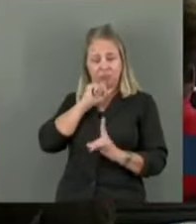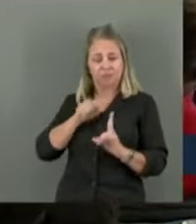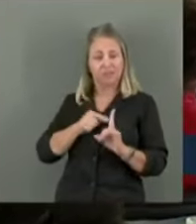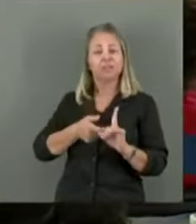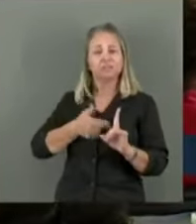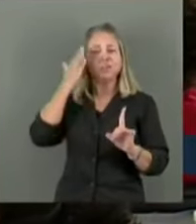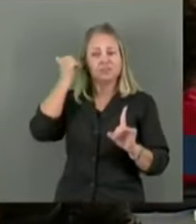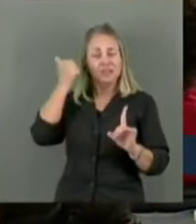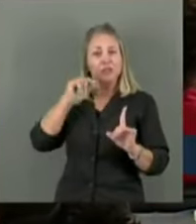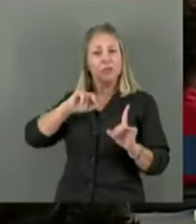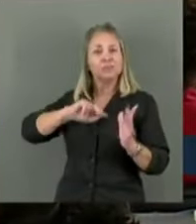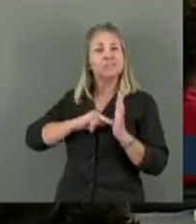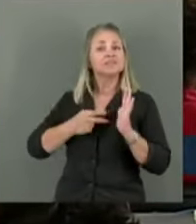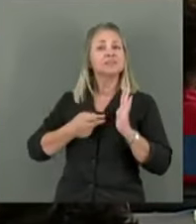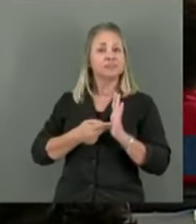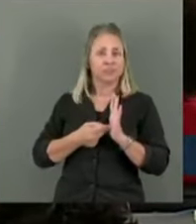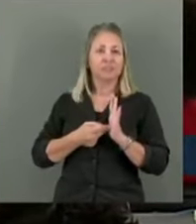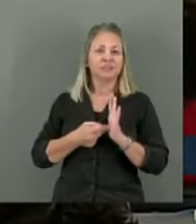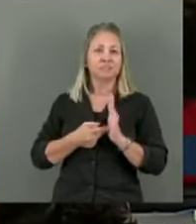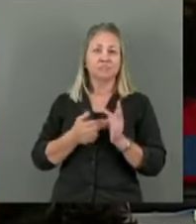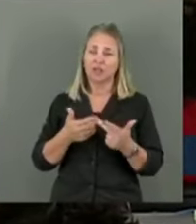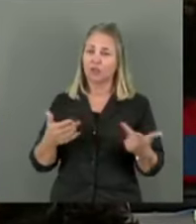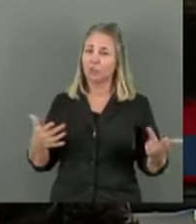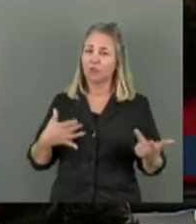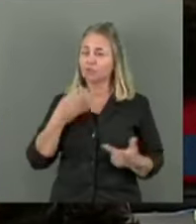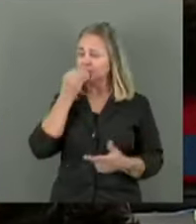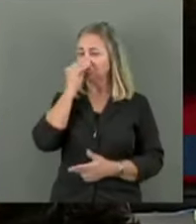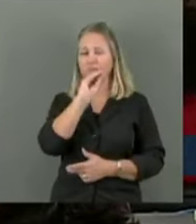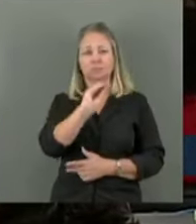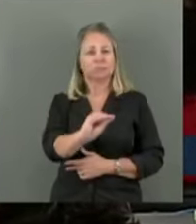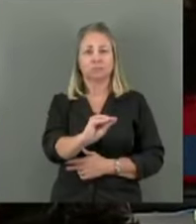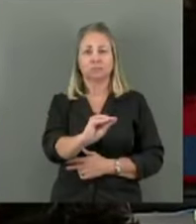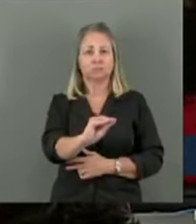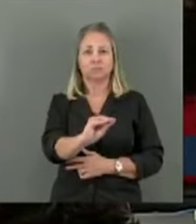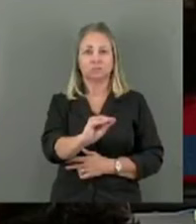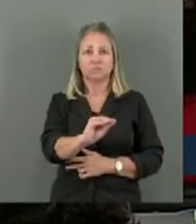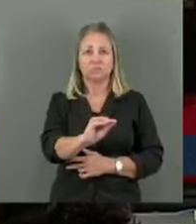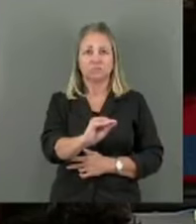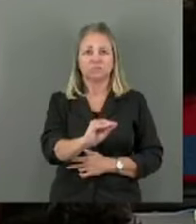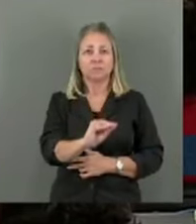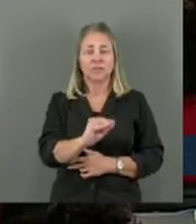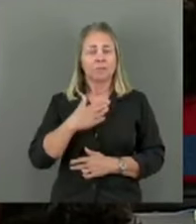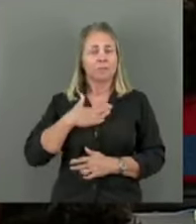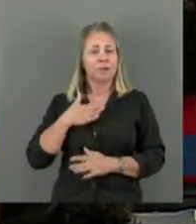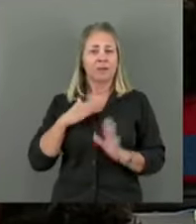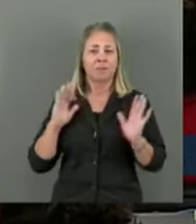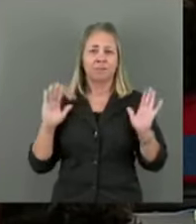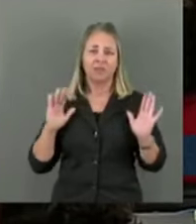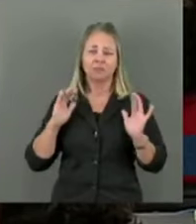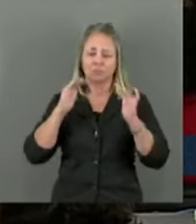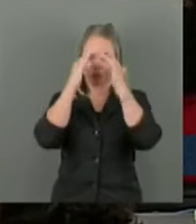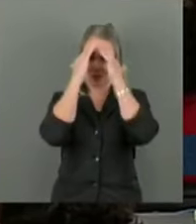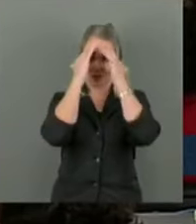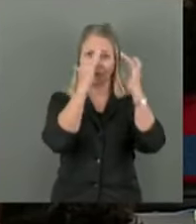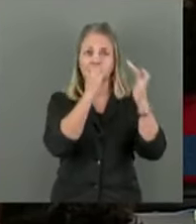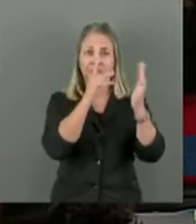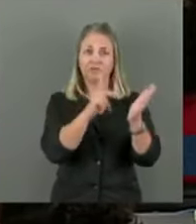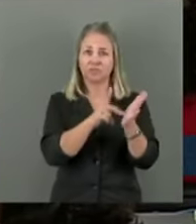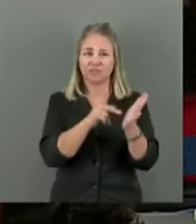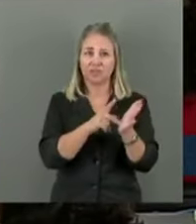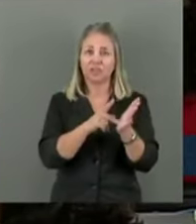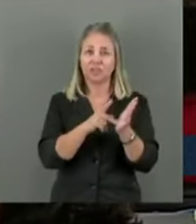isso. Isso pra mim é uma performance que eu repudi profundamente. Isso aí, pra mim, com todo respeito, é uma